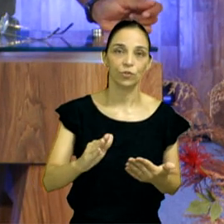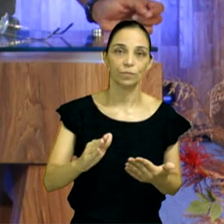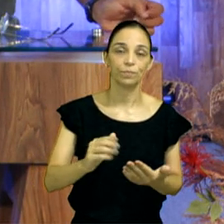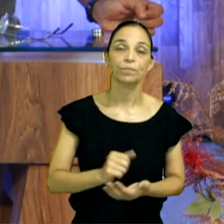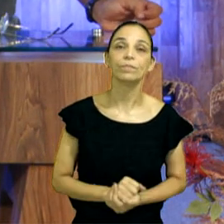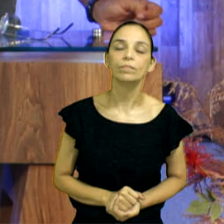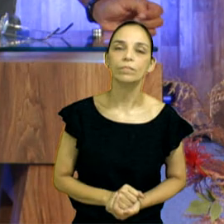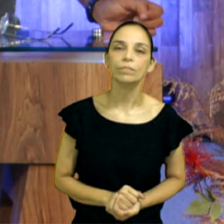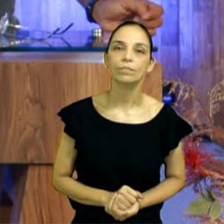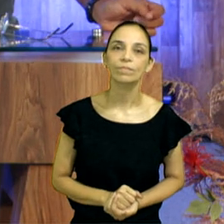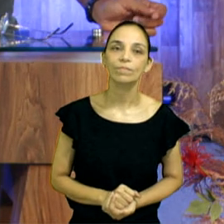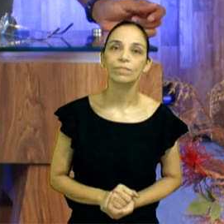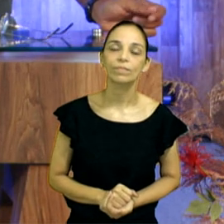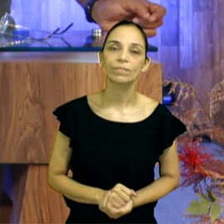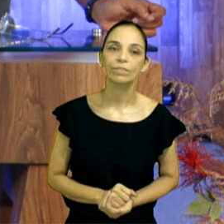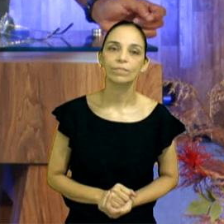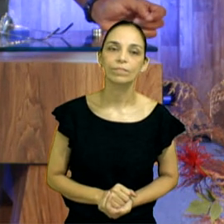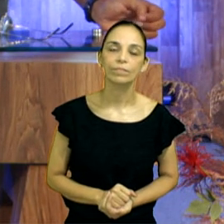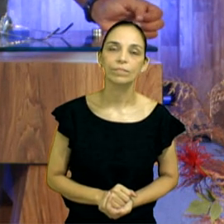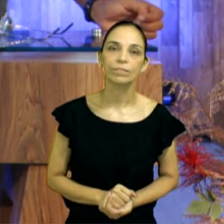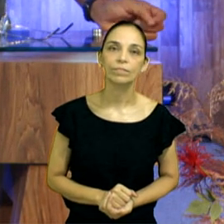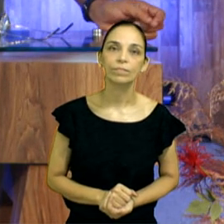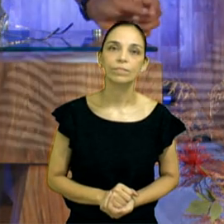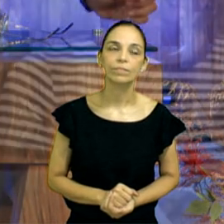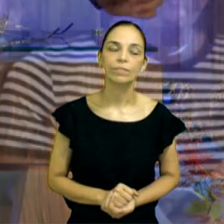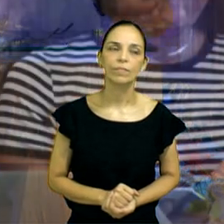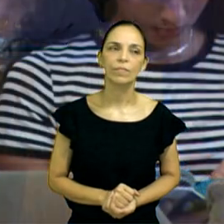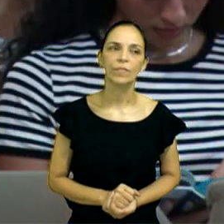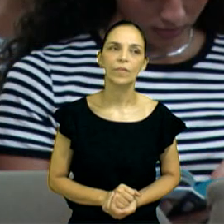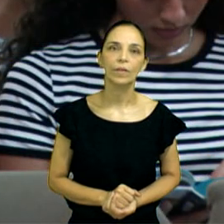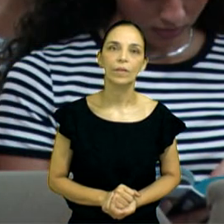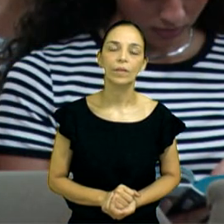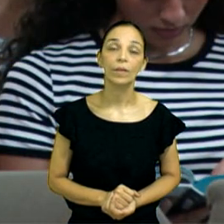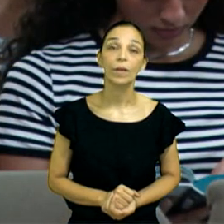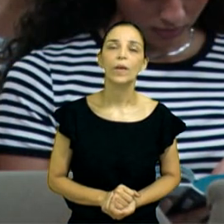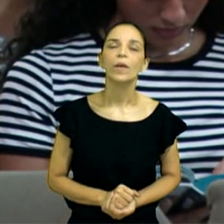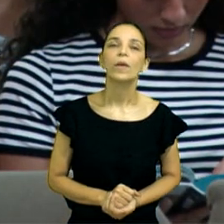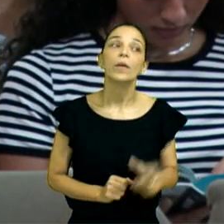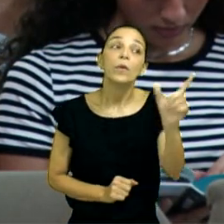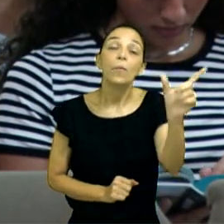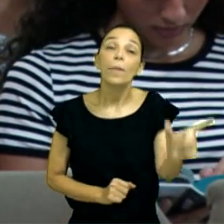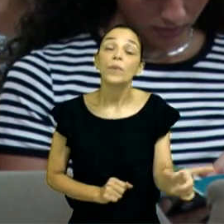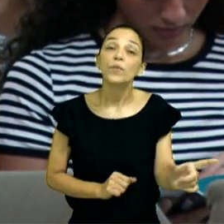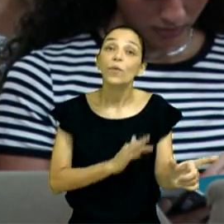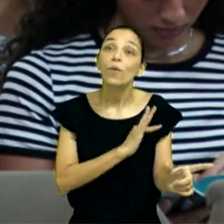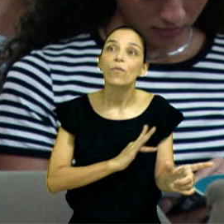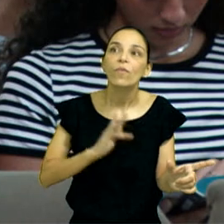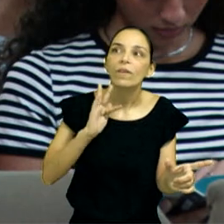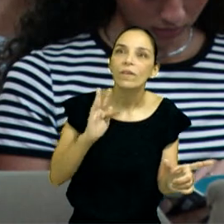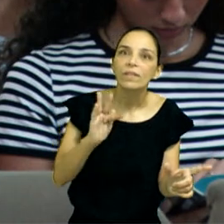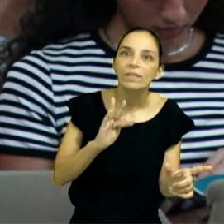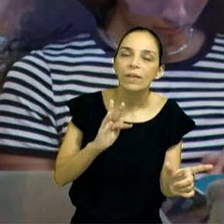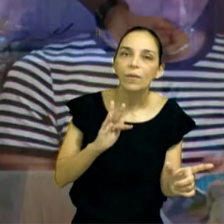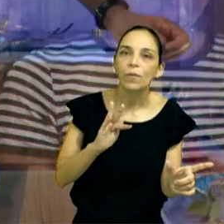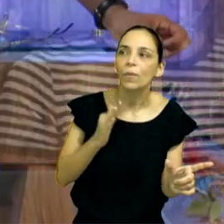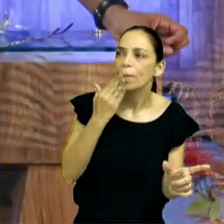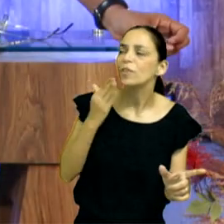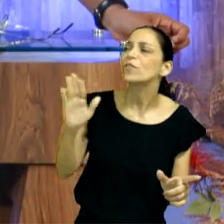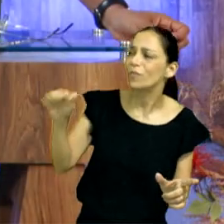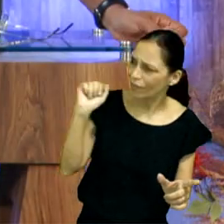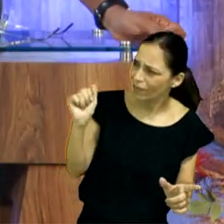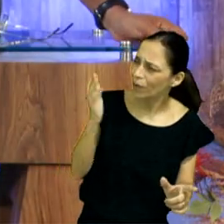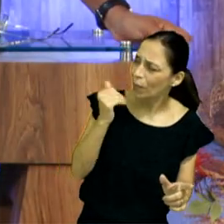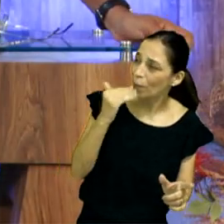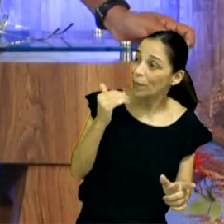E rogou-lhe um dos fariseus que comesse com ele, com Jesus. Entrando em casa do fariseu, assentou-se à